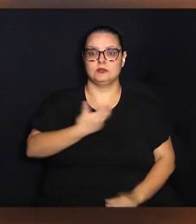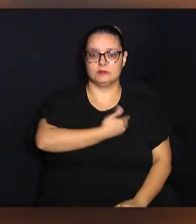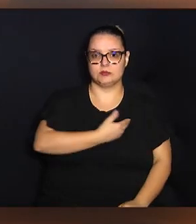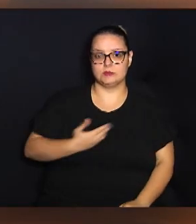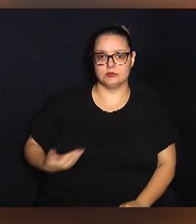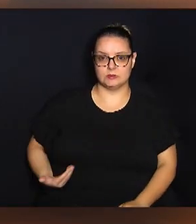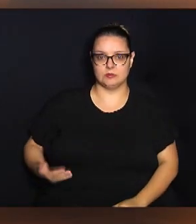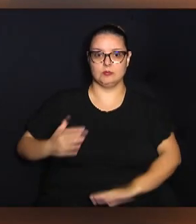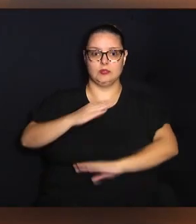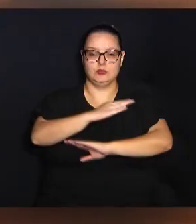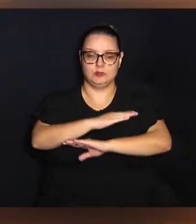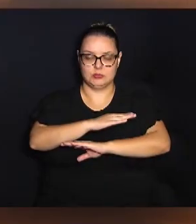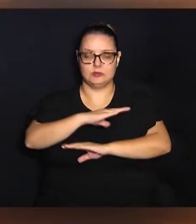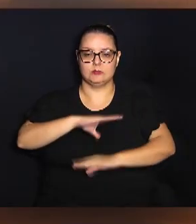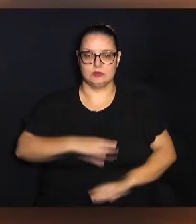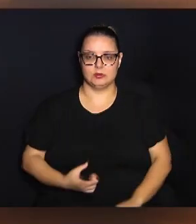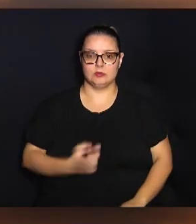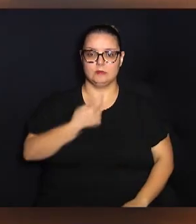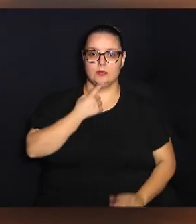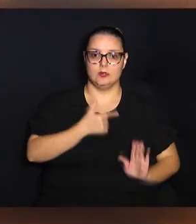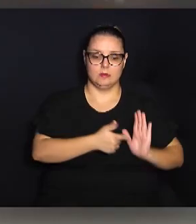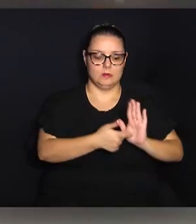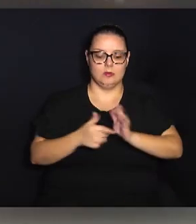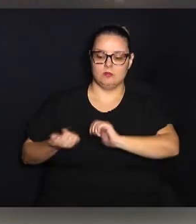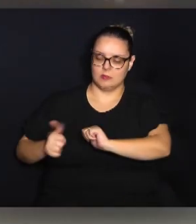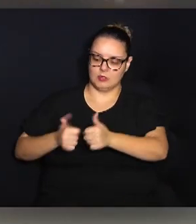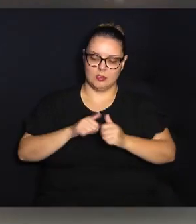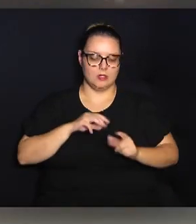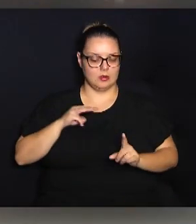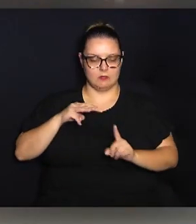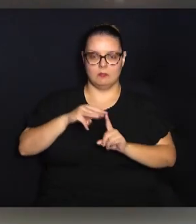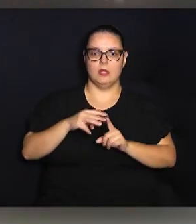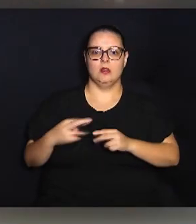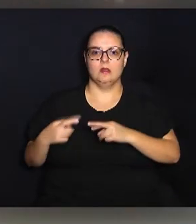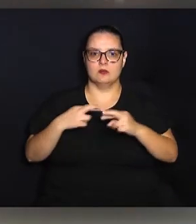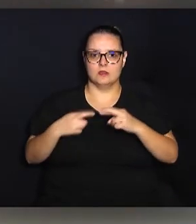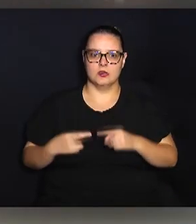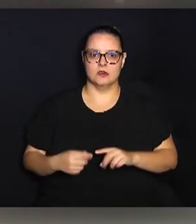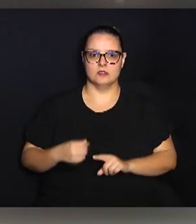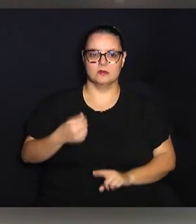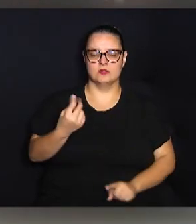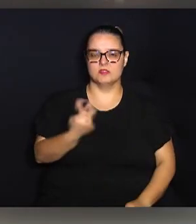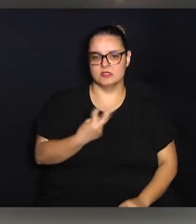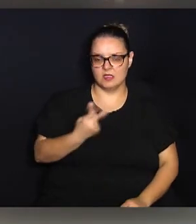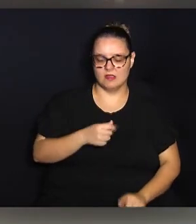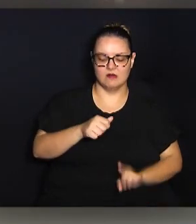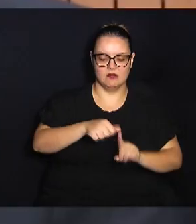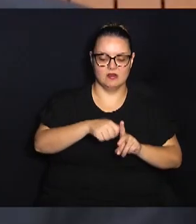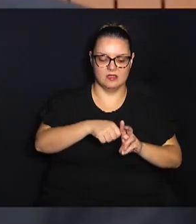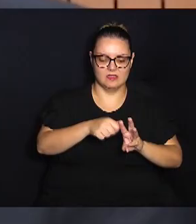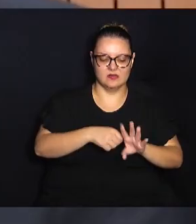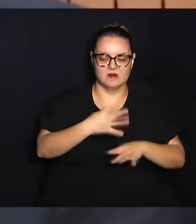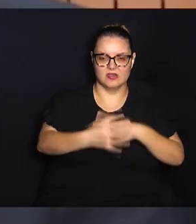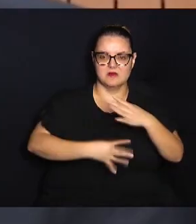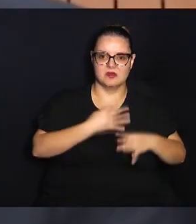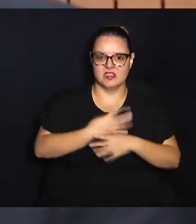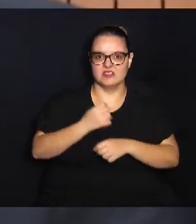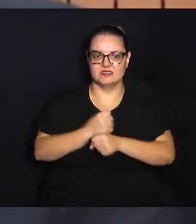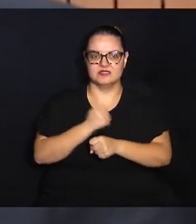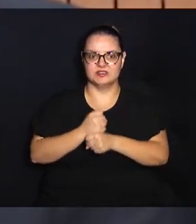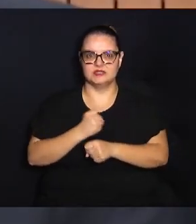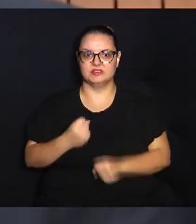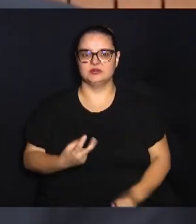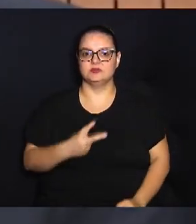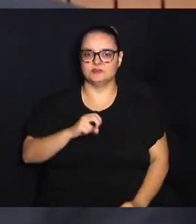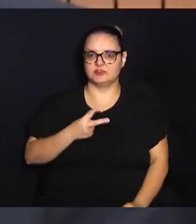Vereadores demonstrou e avaliou as metas fiscais do segundo quadrimestre de 2024 do município de Campinas,